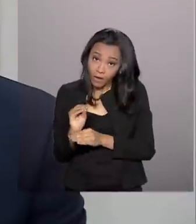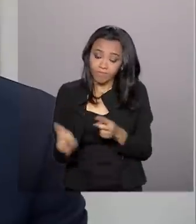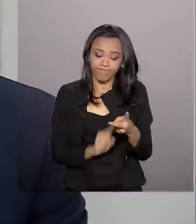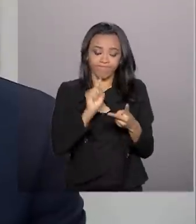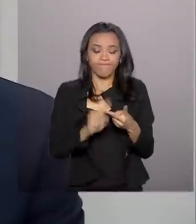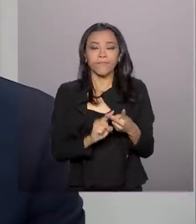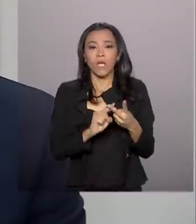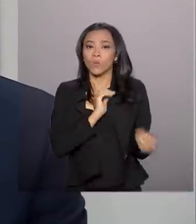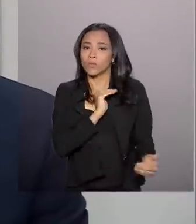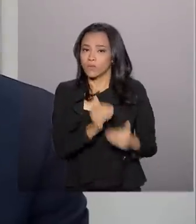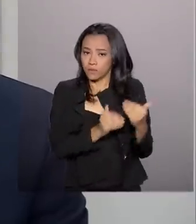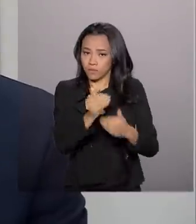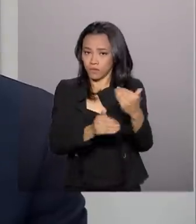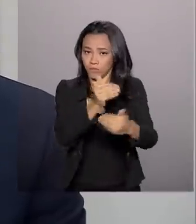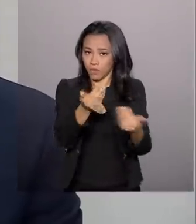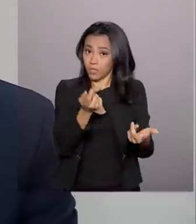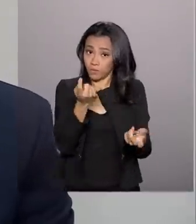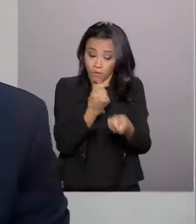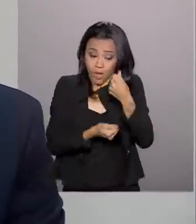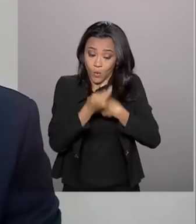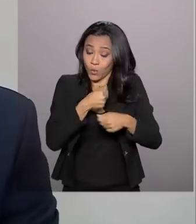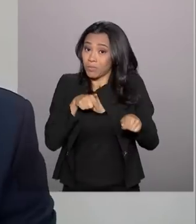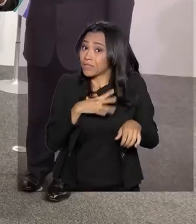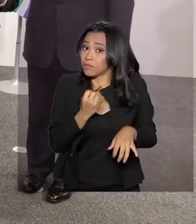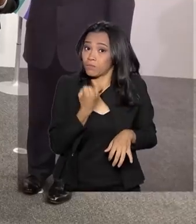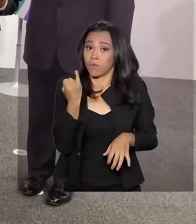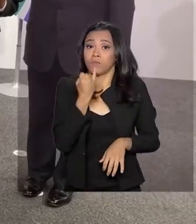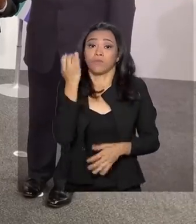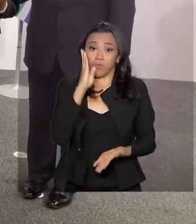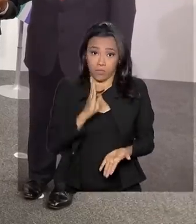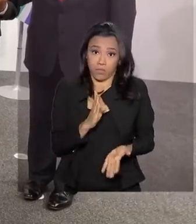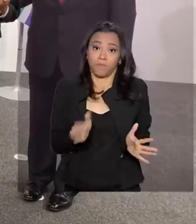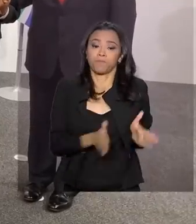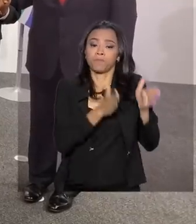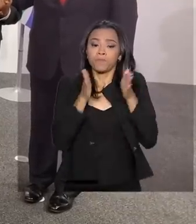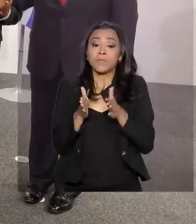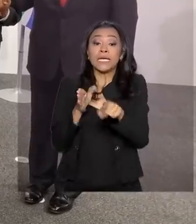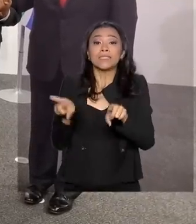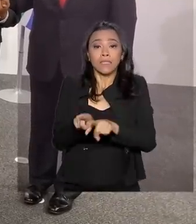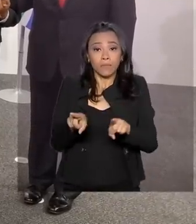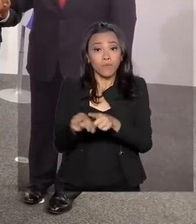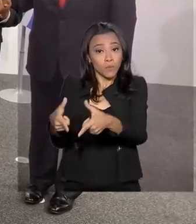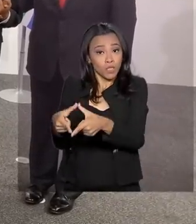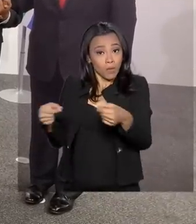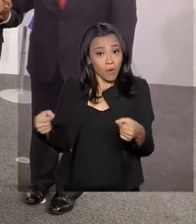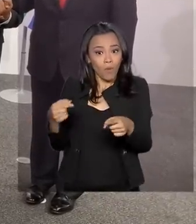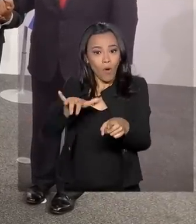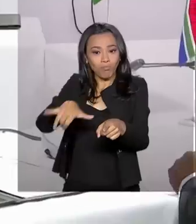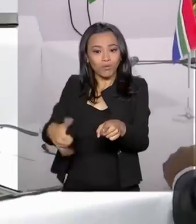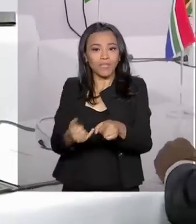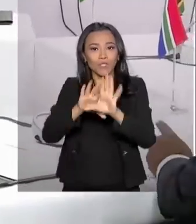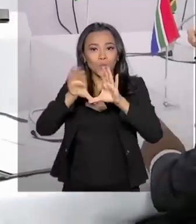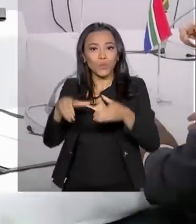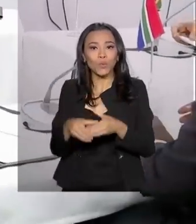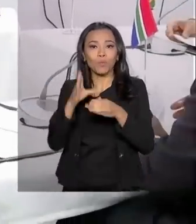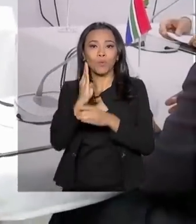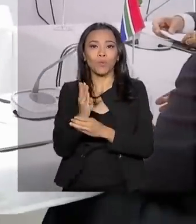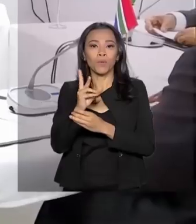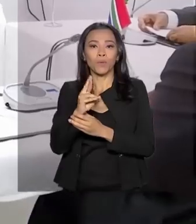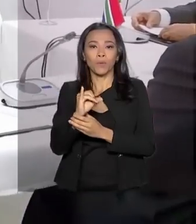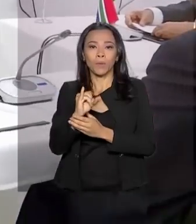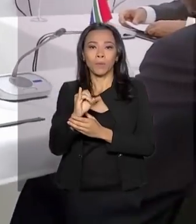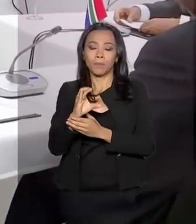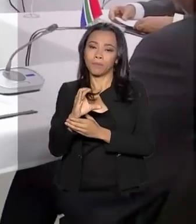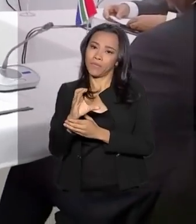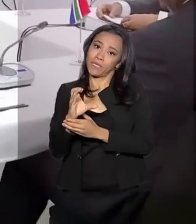desenvolvimento socioeconômico tão importante para o nosso país. No Japão também foi momento de reunir o BRICS, grupo de países